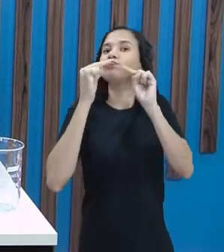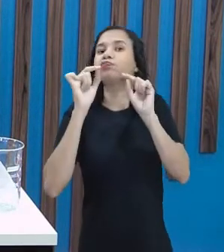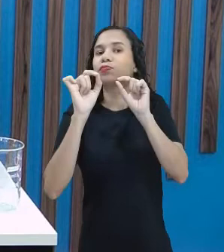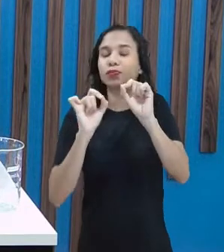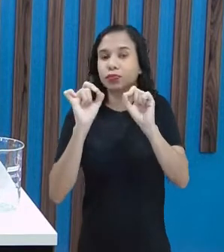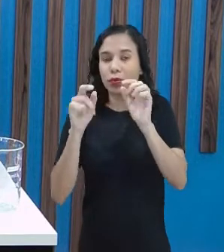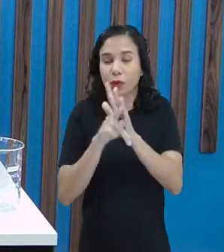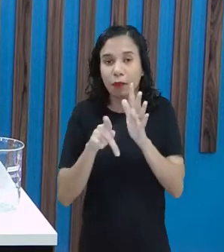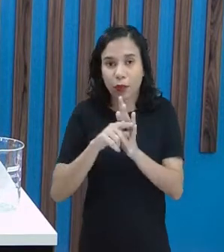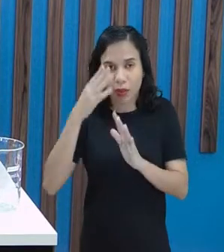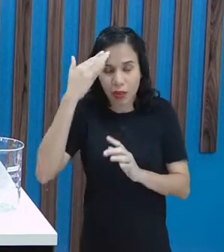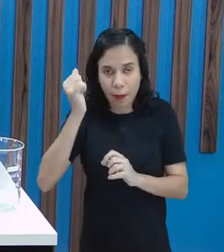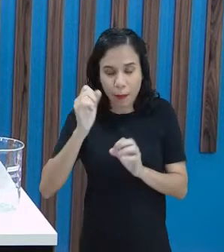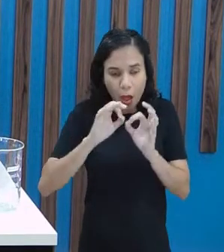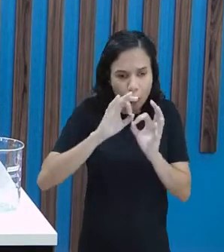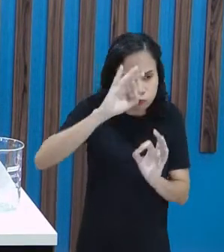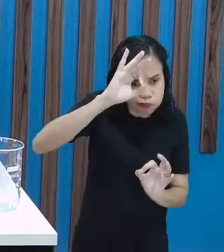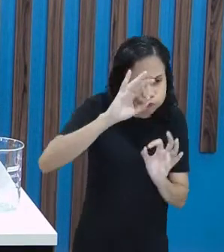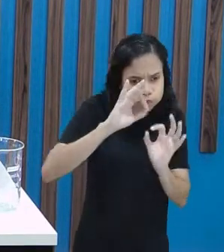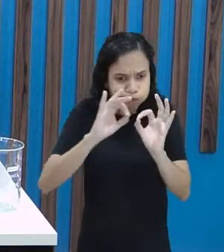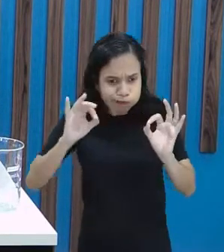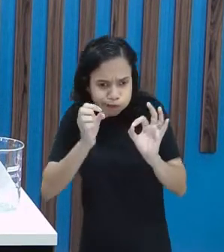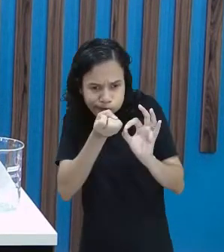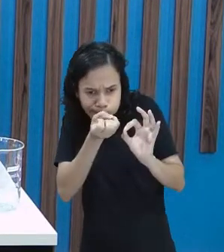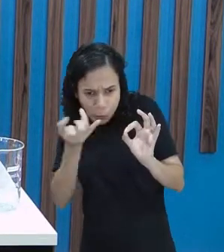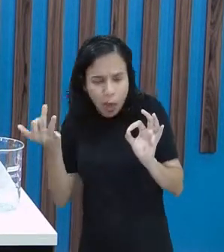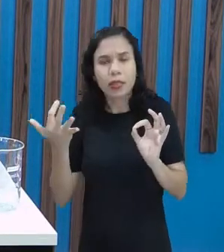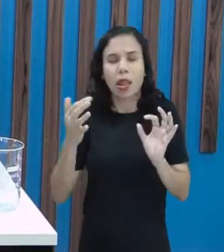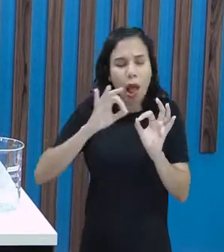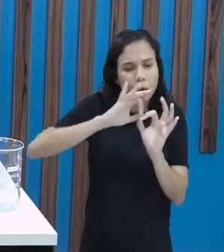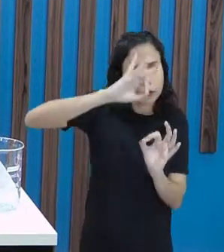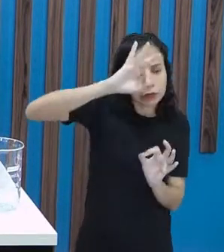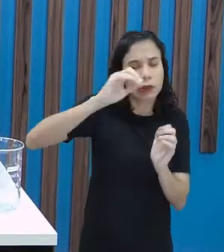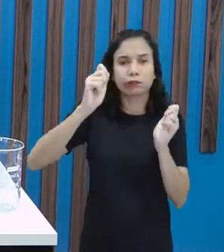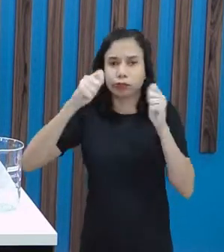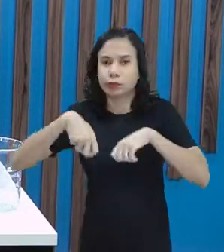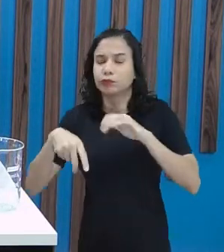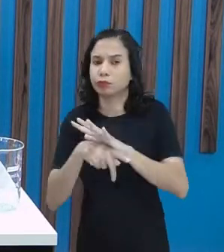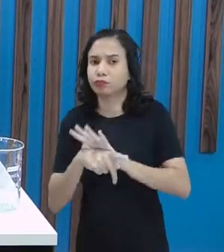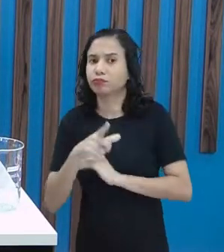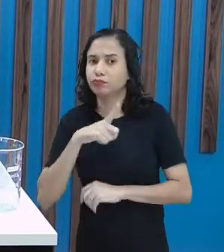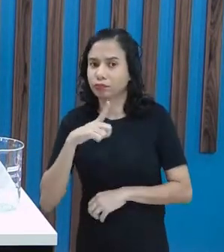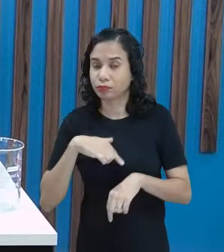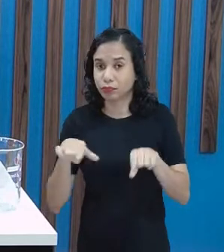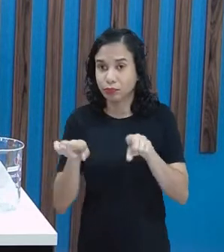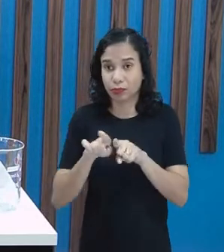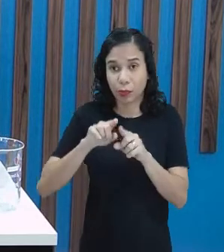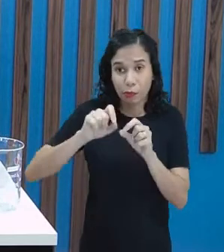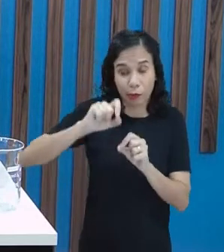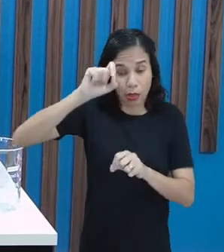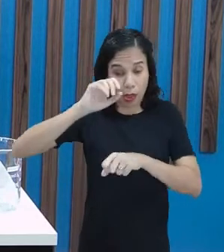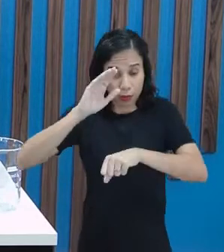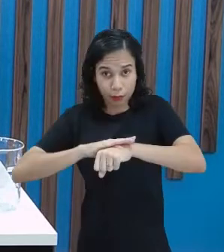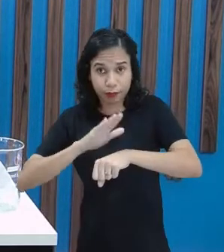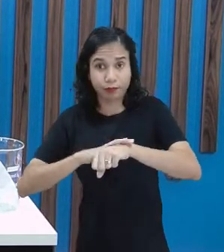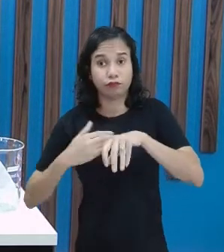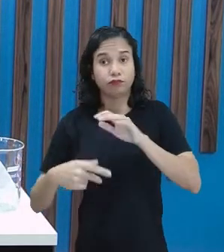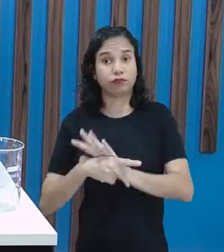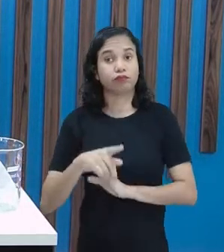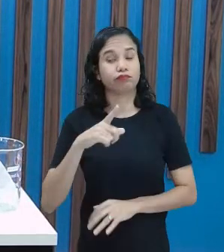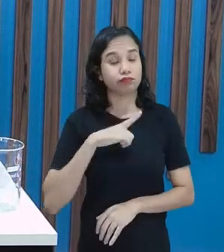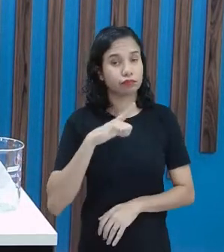medida de comprimento, medida de capacidade e medida de tempo.